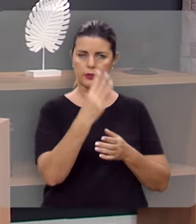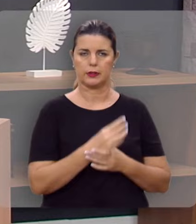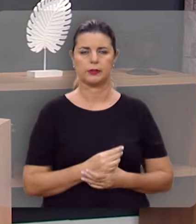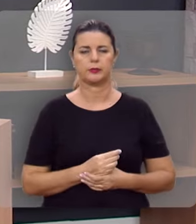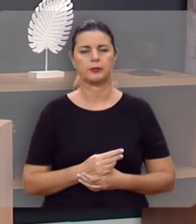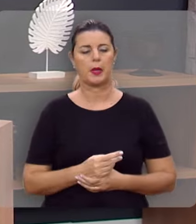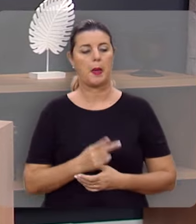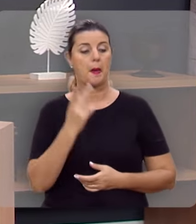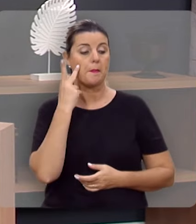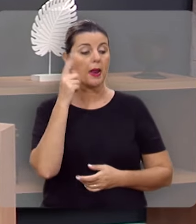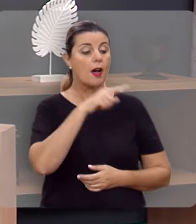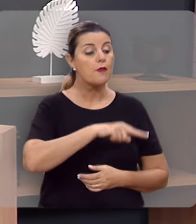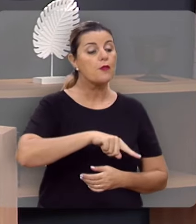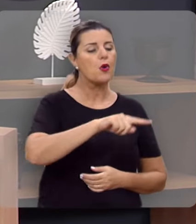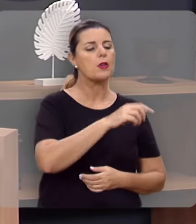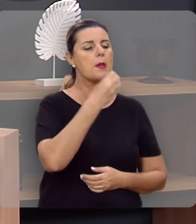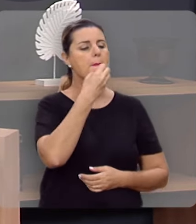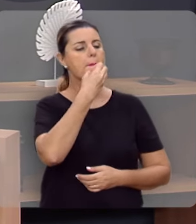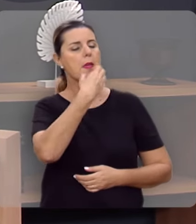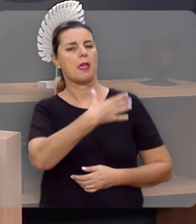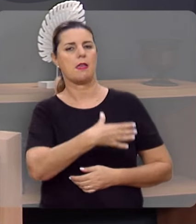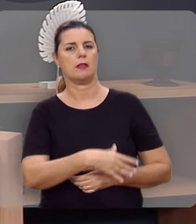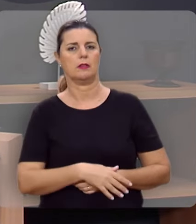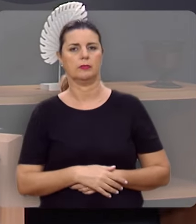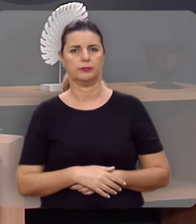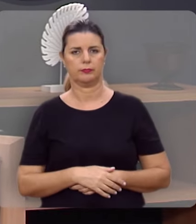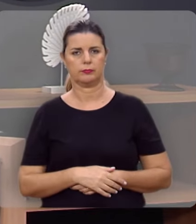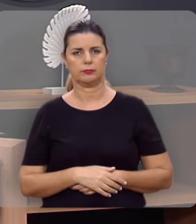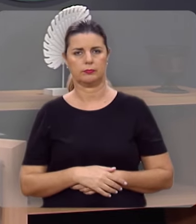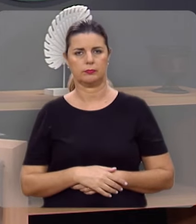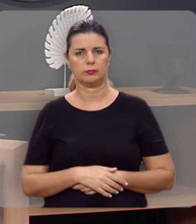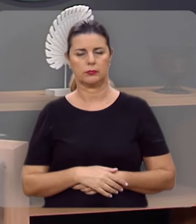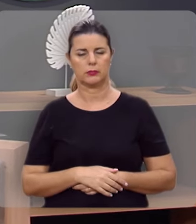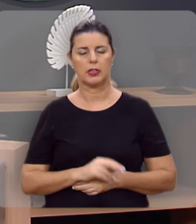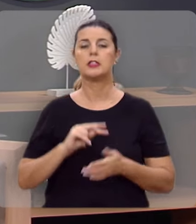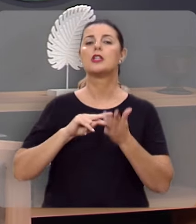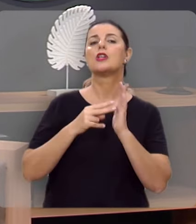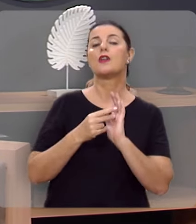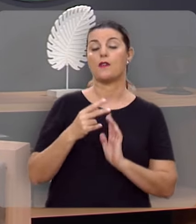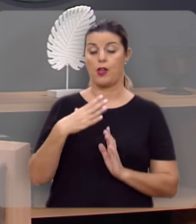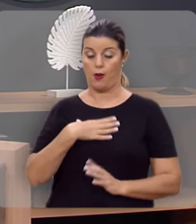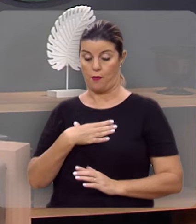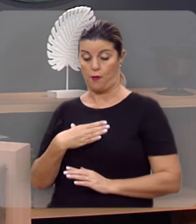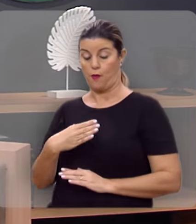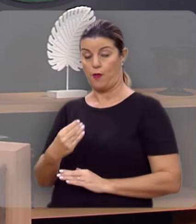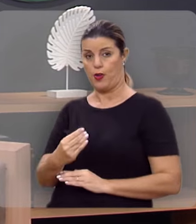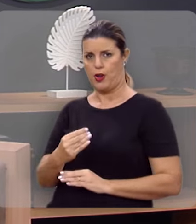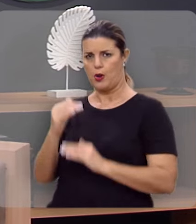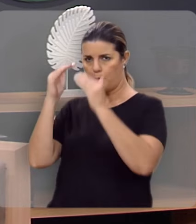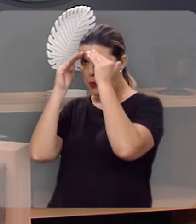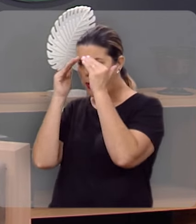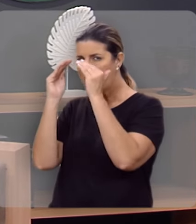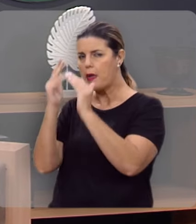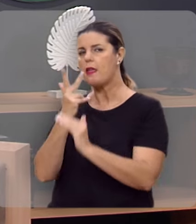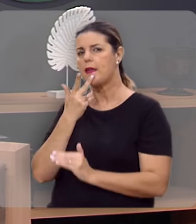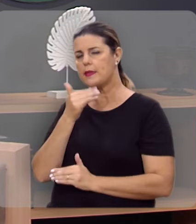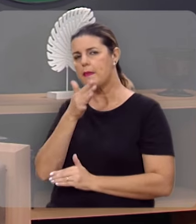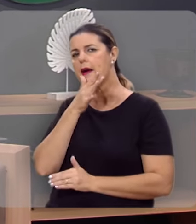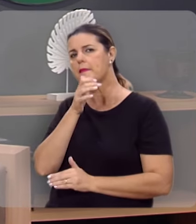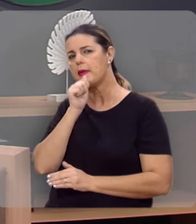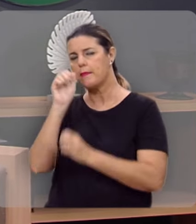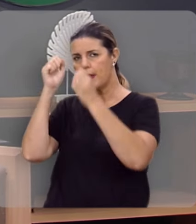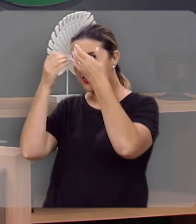no versículo 3, para que te vá bem. Ou seja, filhos que